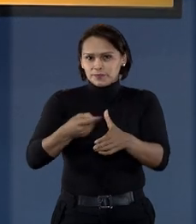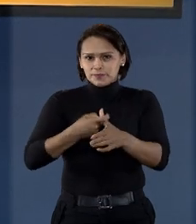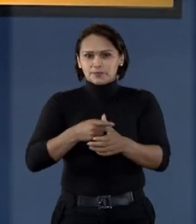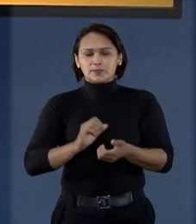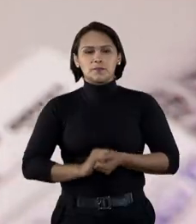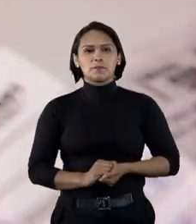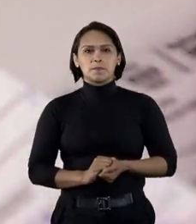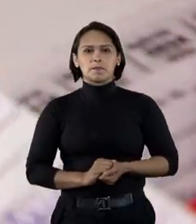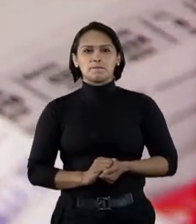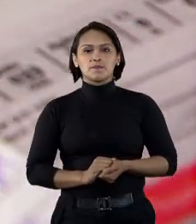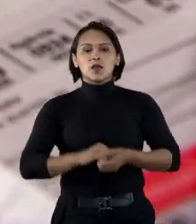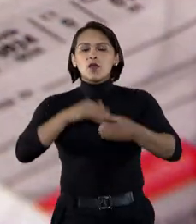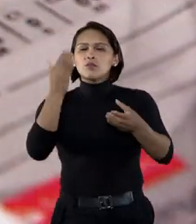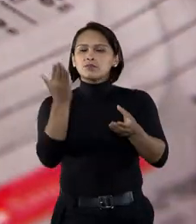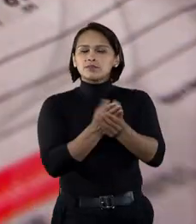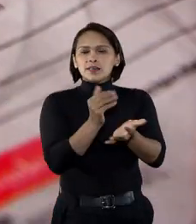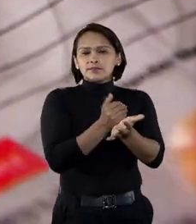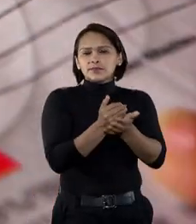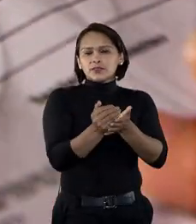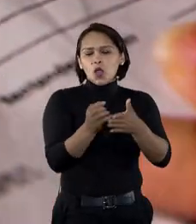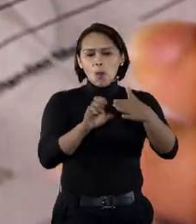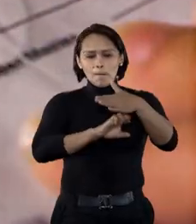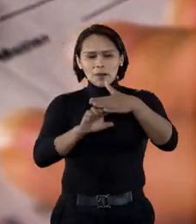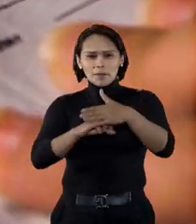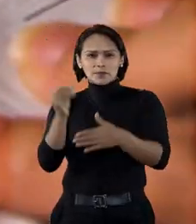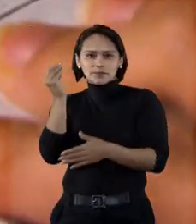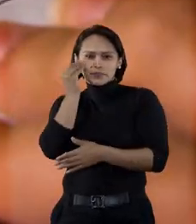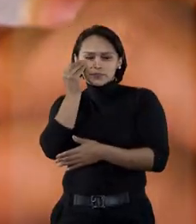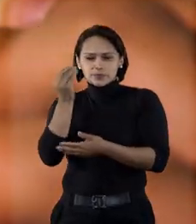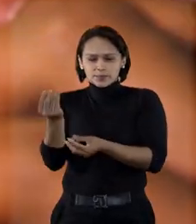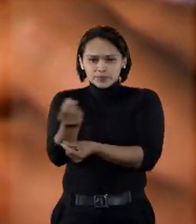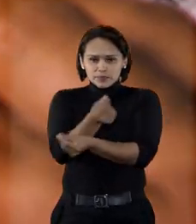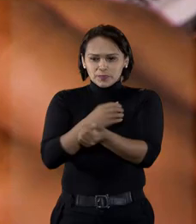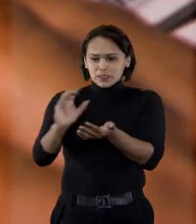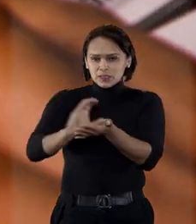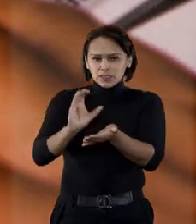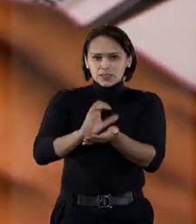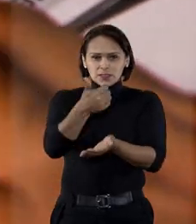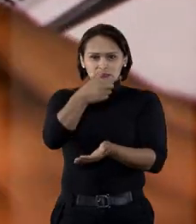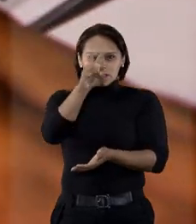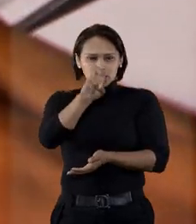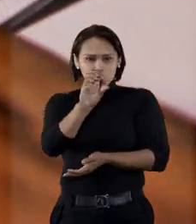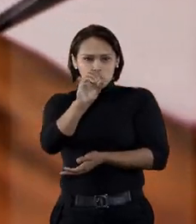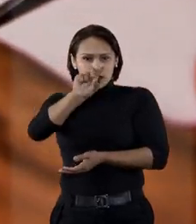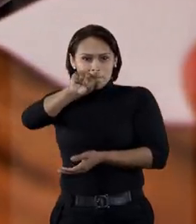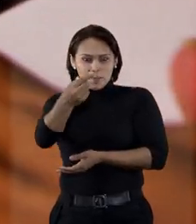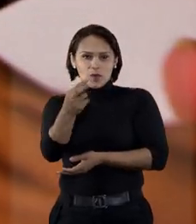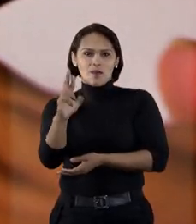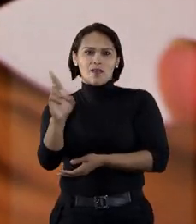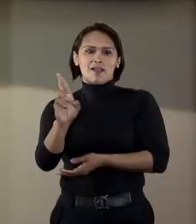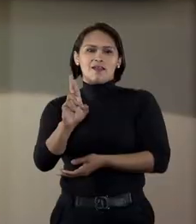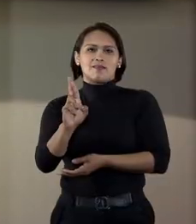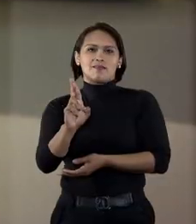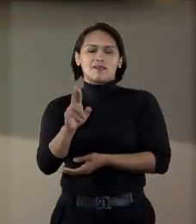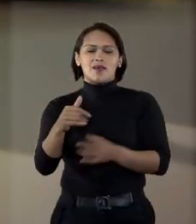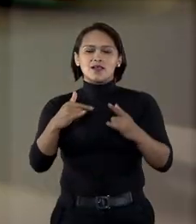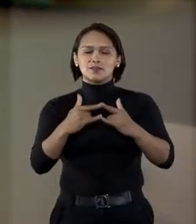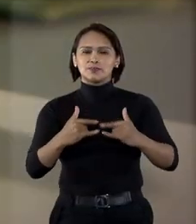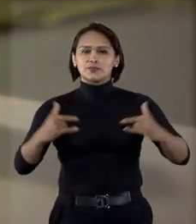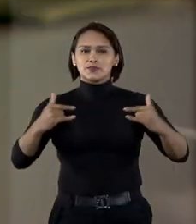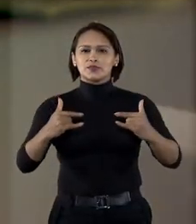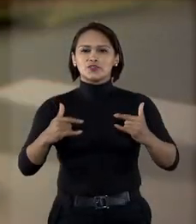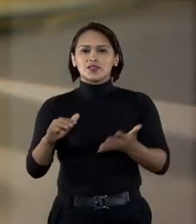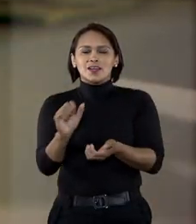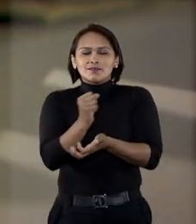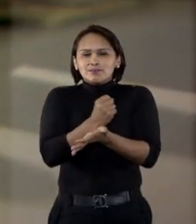de dívida. O caso teve início quando uma empresa tentava receber cerca de R 150 mil emitidos por